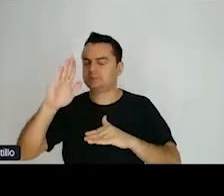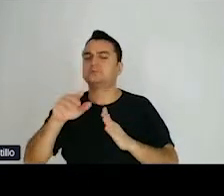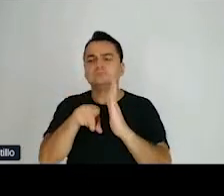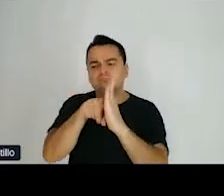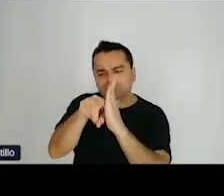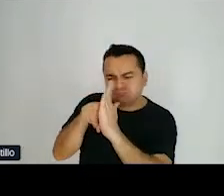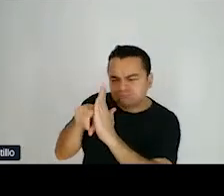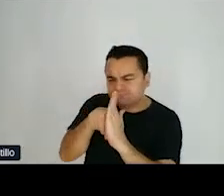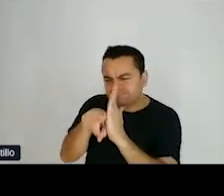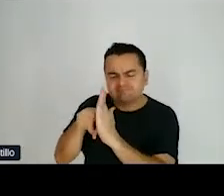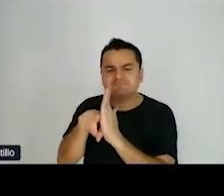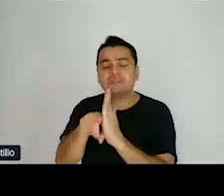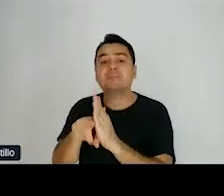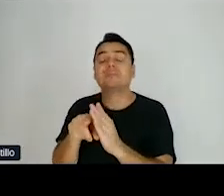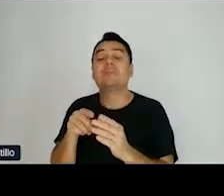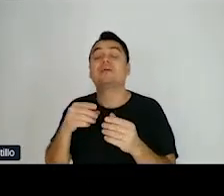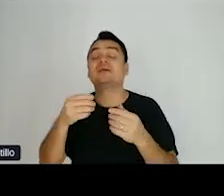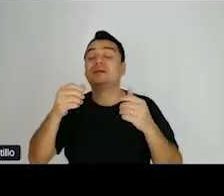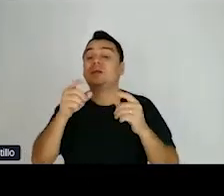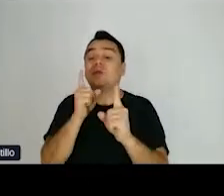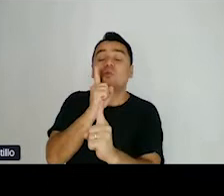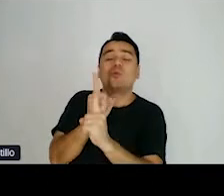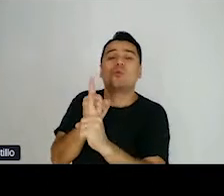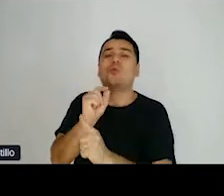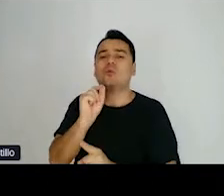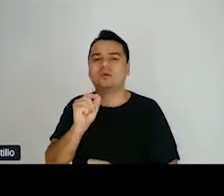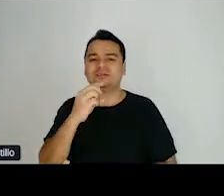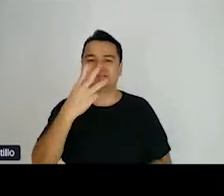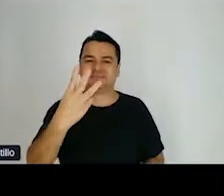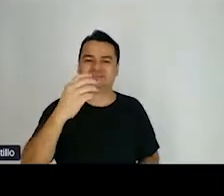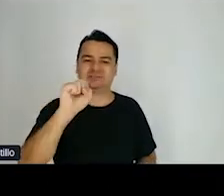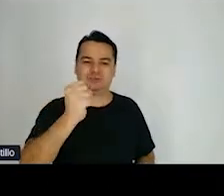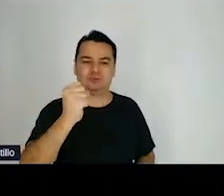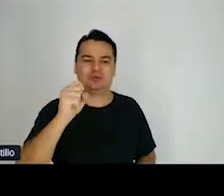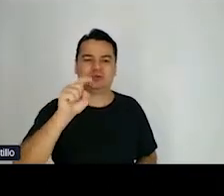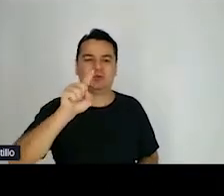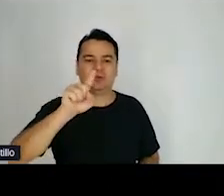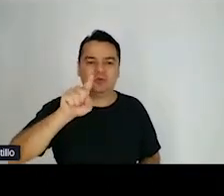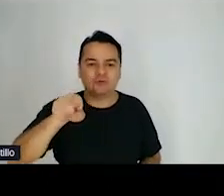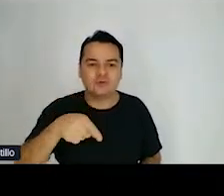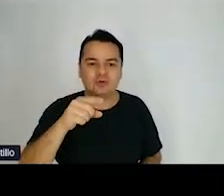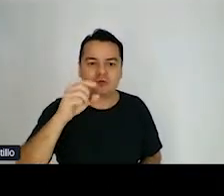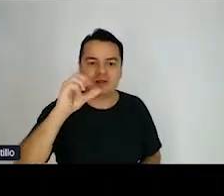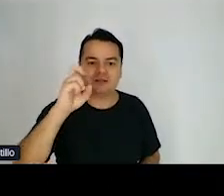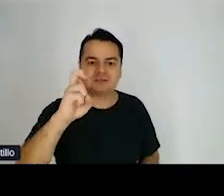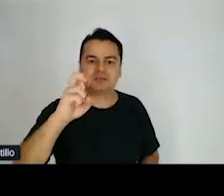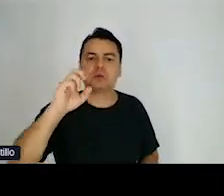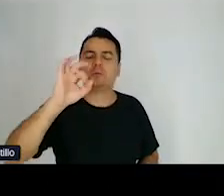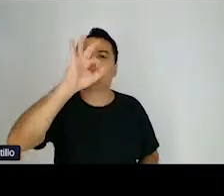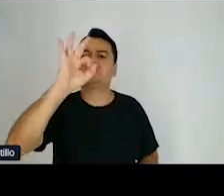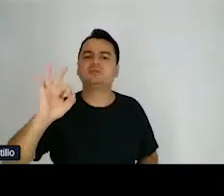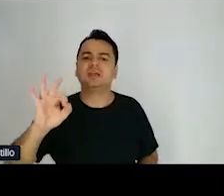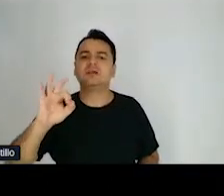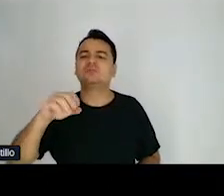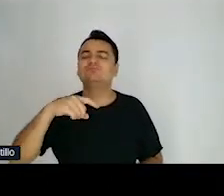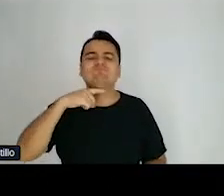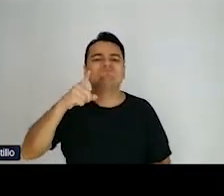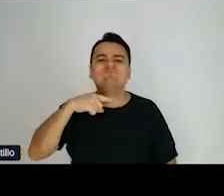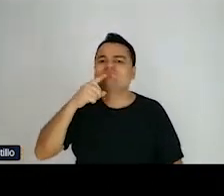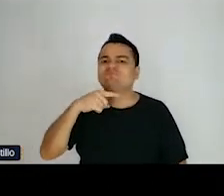que 38,6% não possuem instrução ou possuem apenas o fundamental e completo.